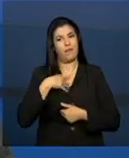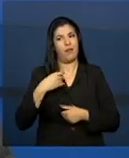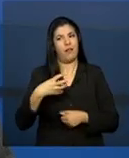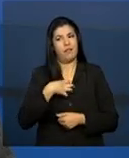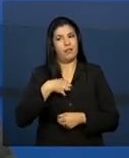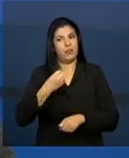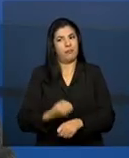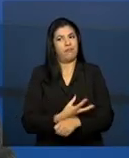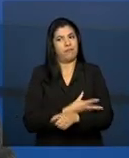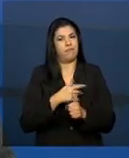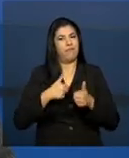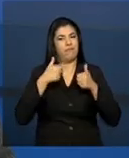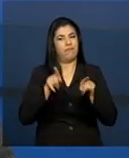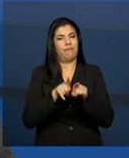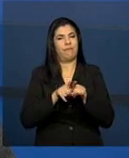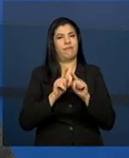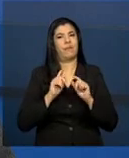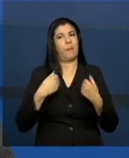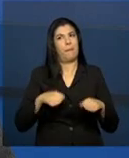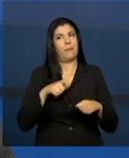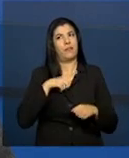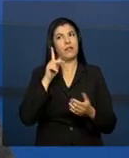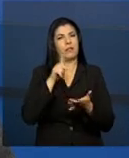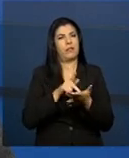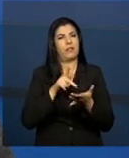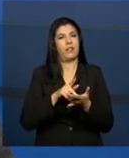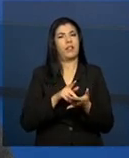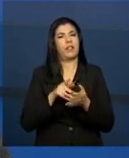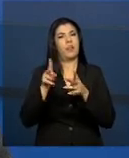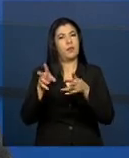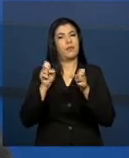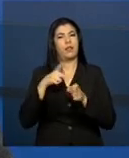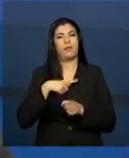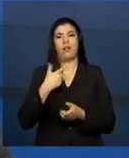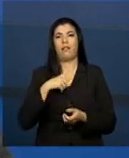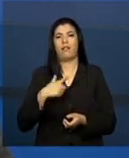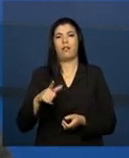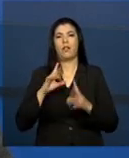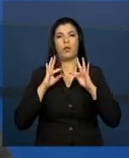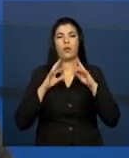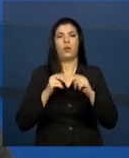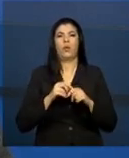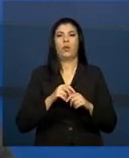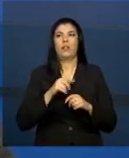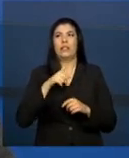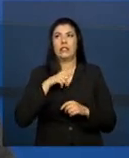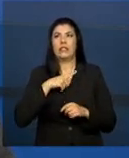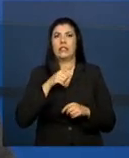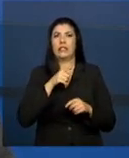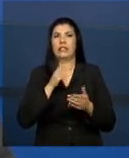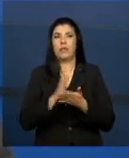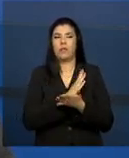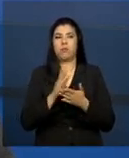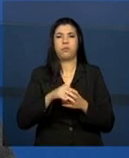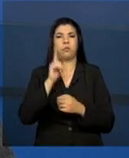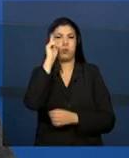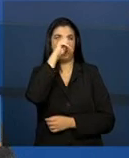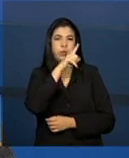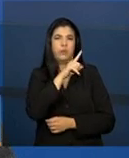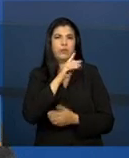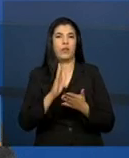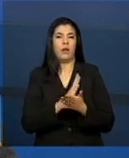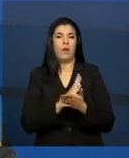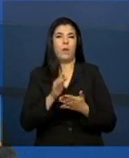bastante, mas também temos que ser francos e reconhecer que nem tudo são flores, existem dificuldades, né. Uma das grandes